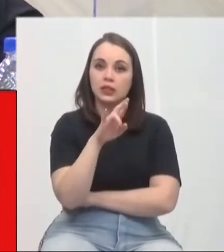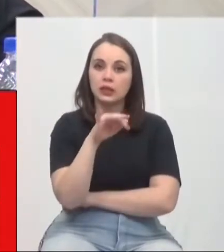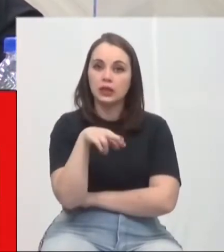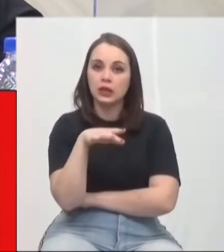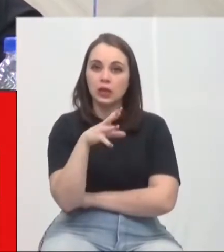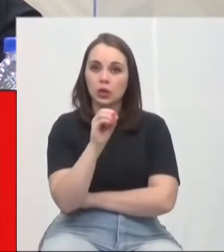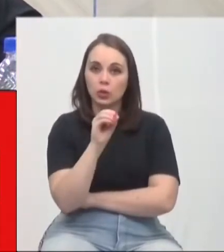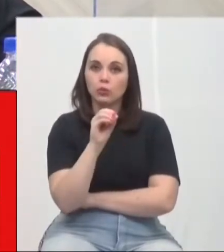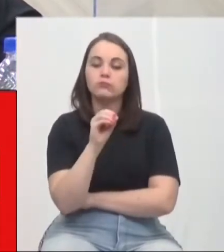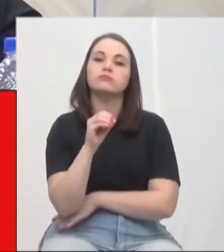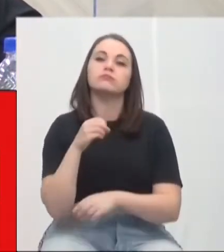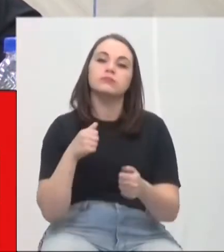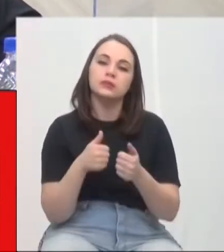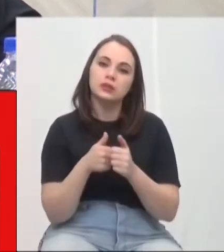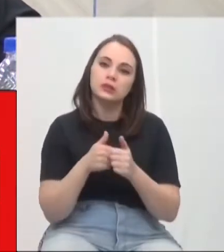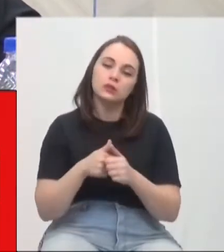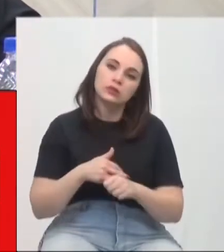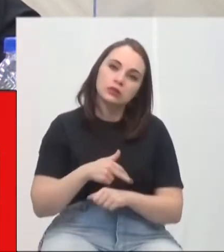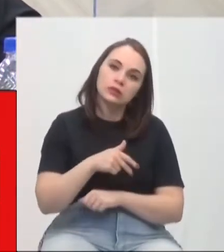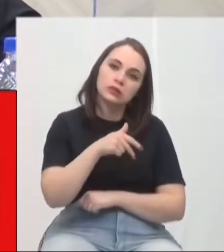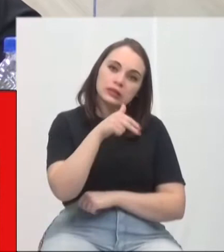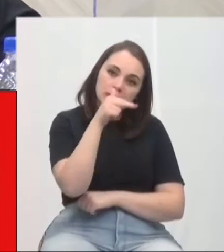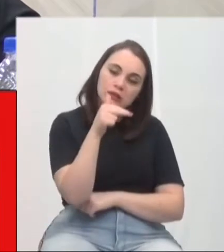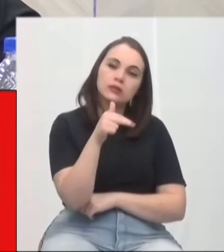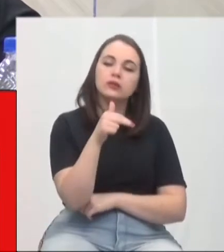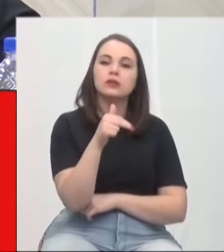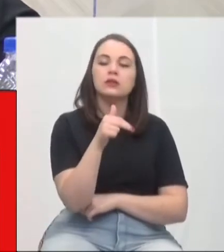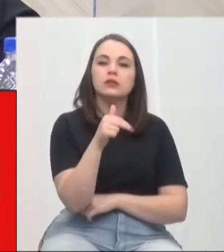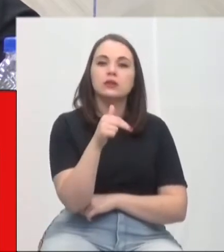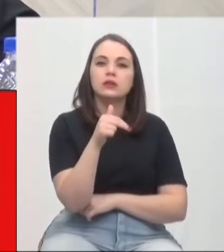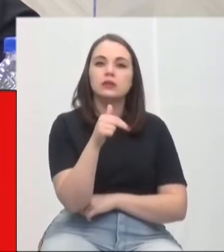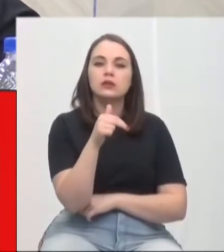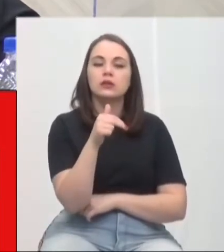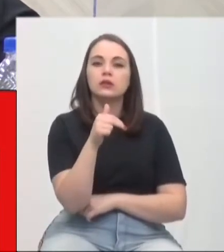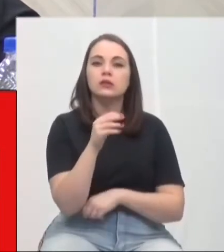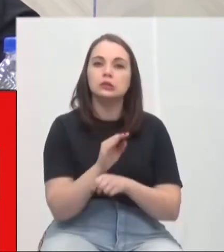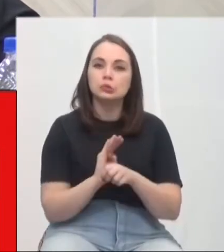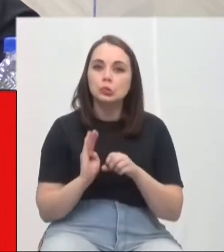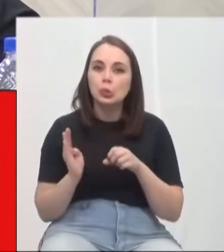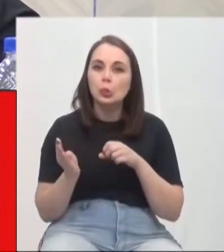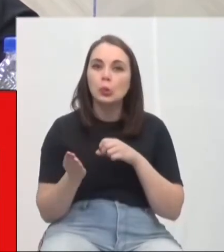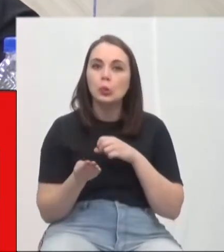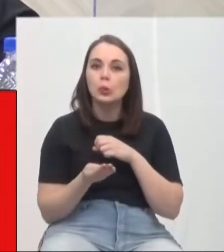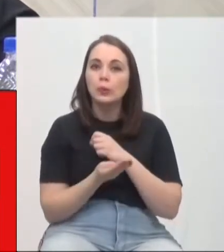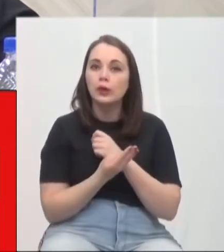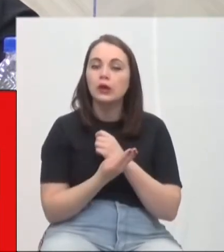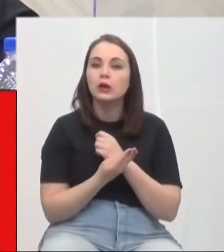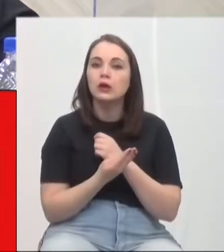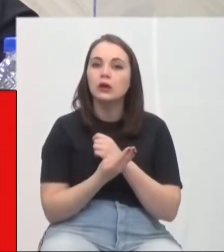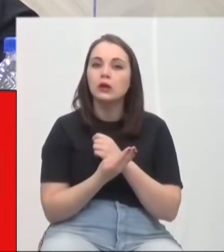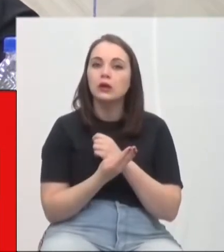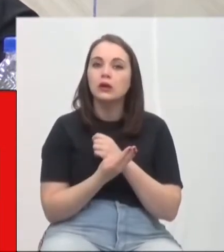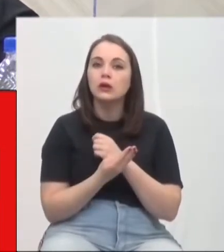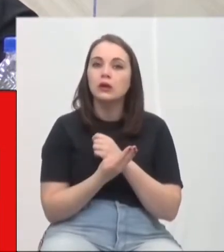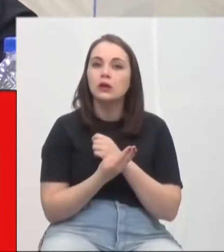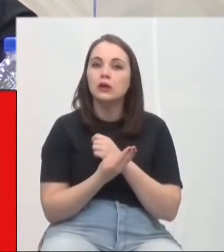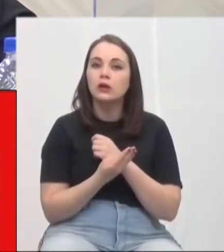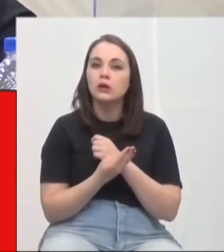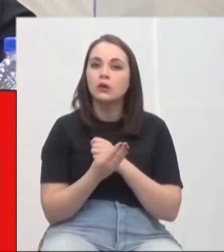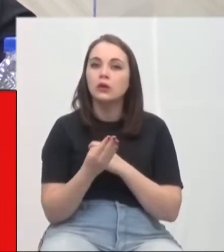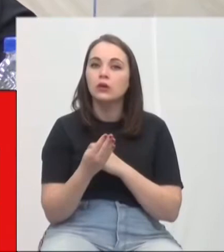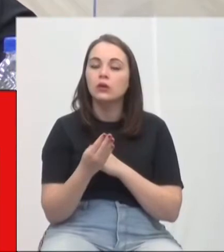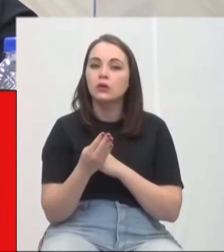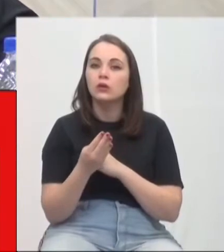entre a escadaria que dá acesso à rua Ângela Mello, que até a esquina com a rua Pablo Neruda, localizada no limite entre os